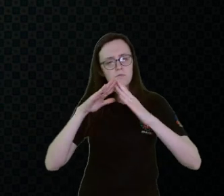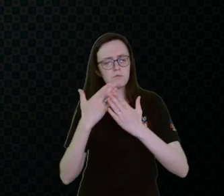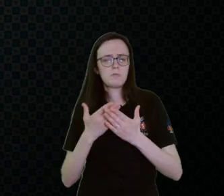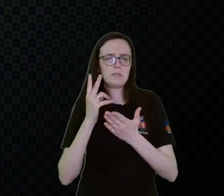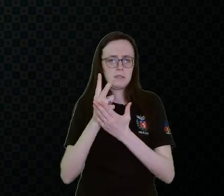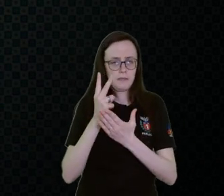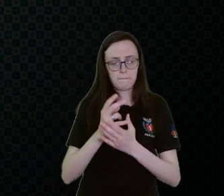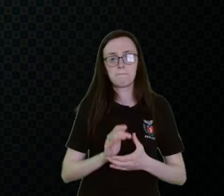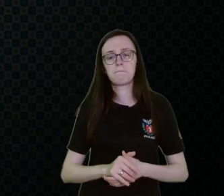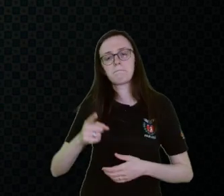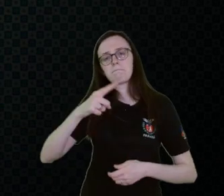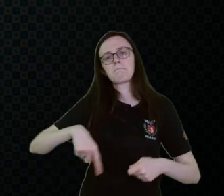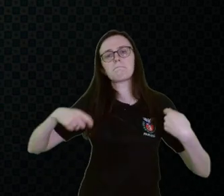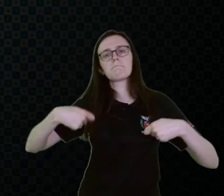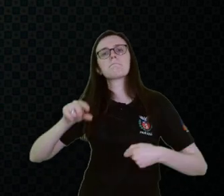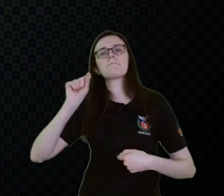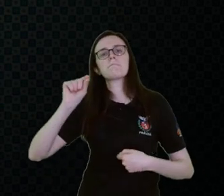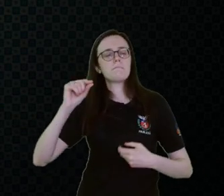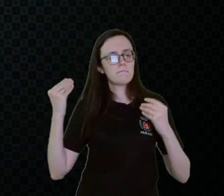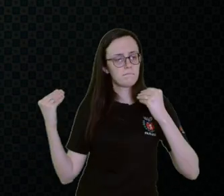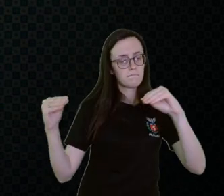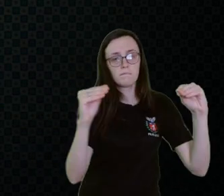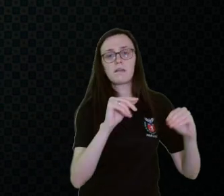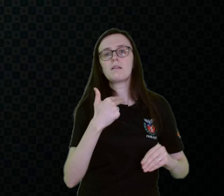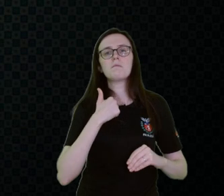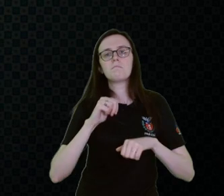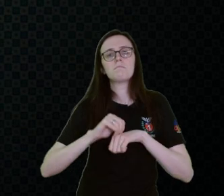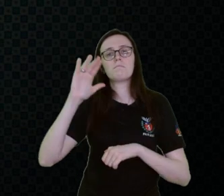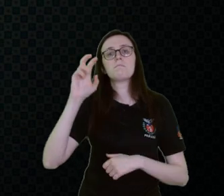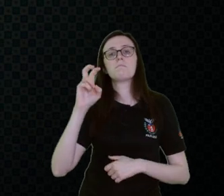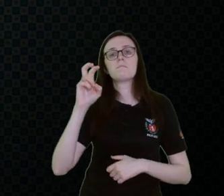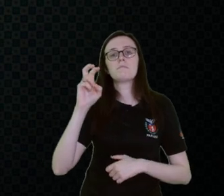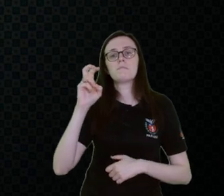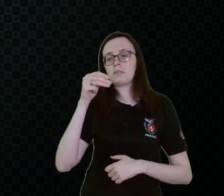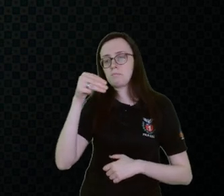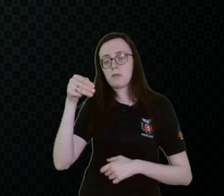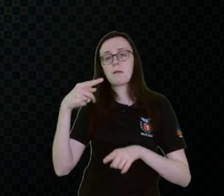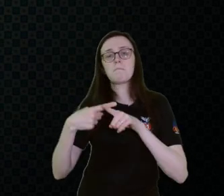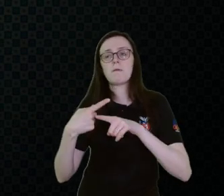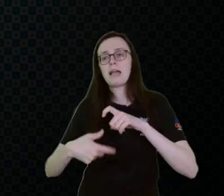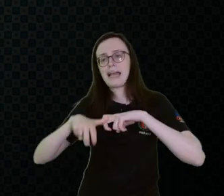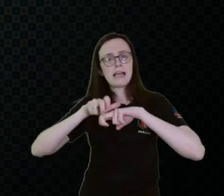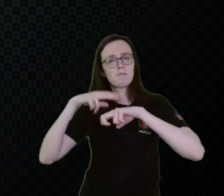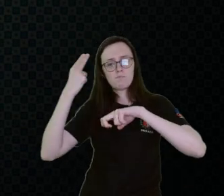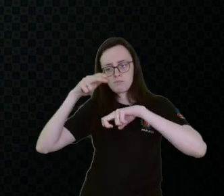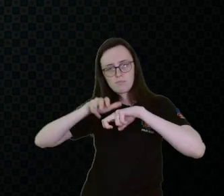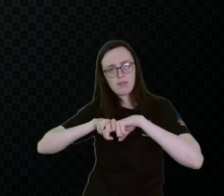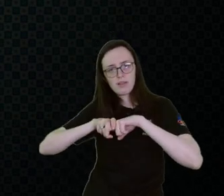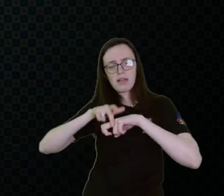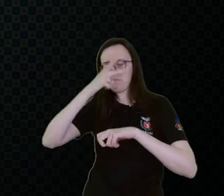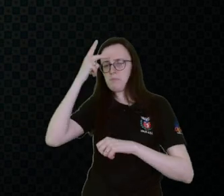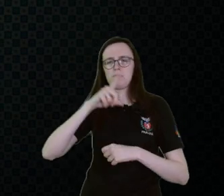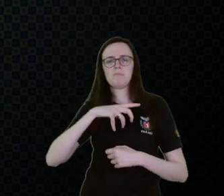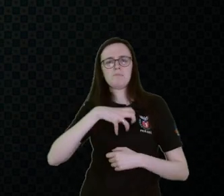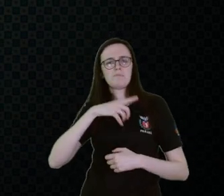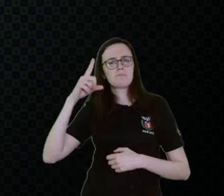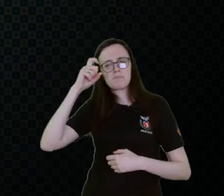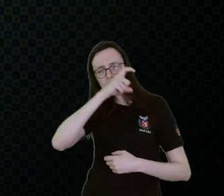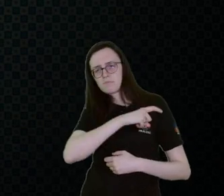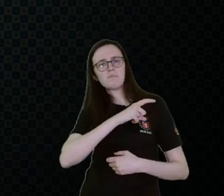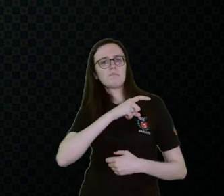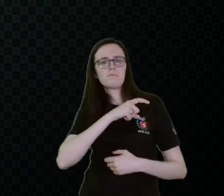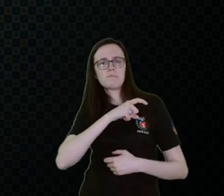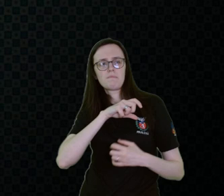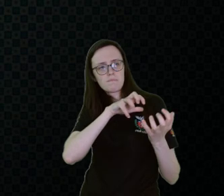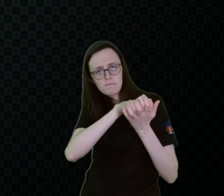enfim. Eles têm que ser embutidos, gente. Ou eles não podem ter mais de 5 milímetros. Porque a cadeira não passa. A pessoa que tem uma tipo da área de imobilidade,